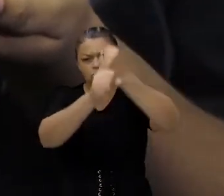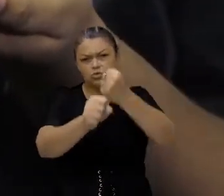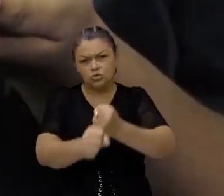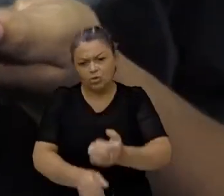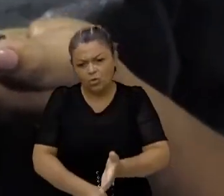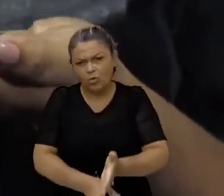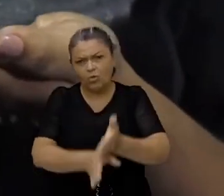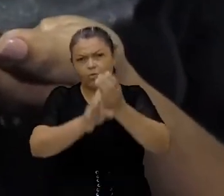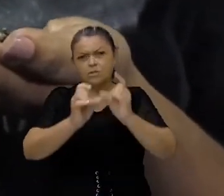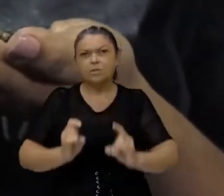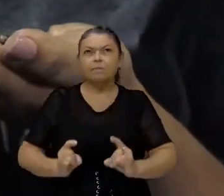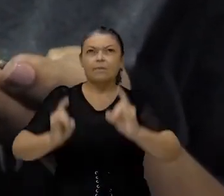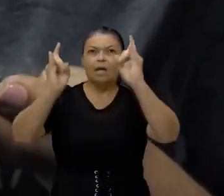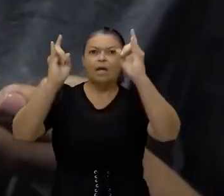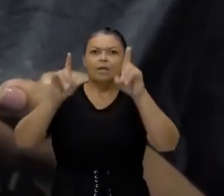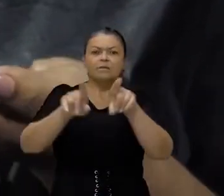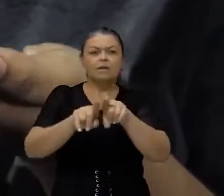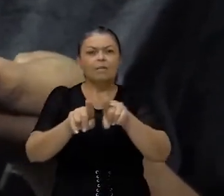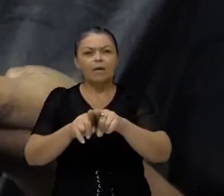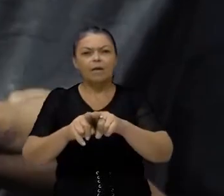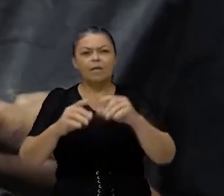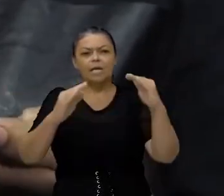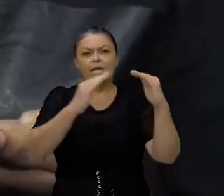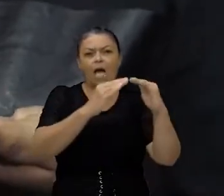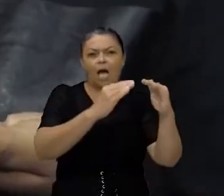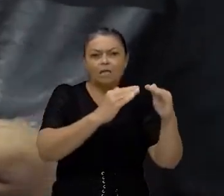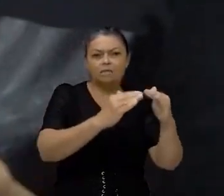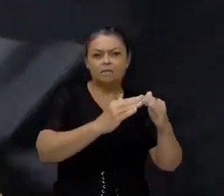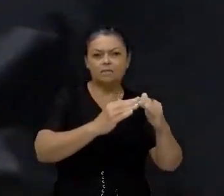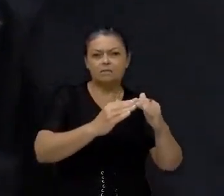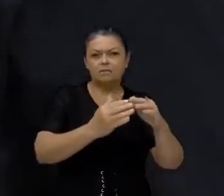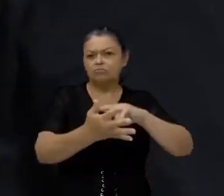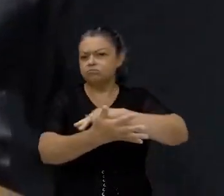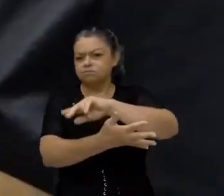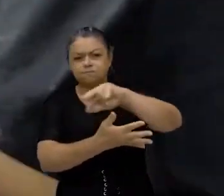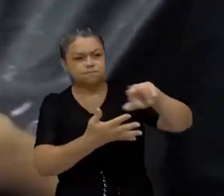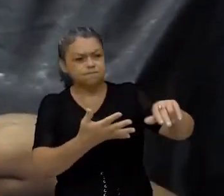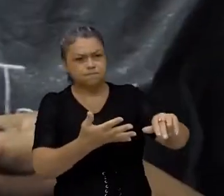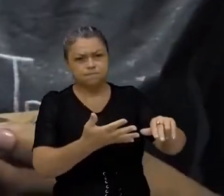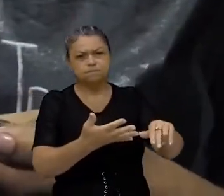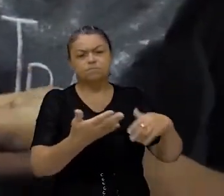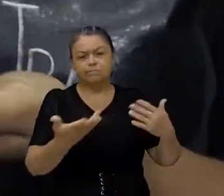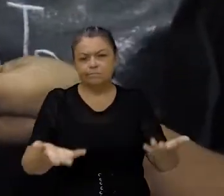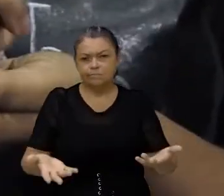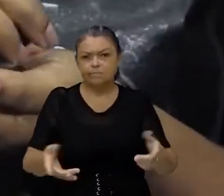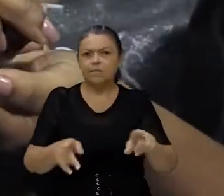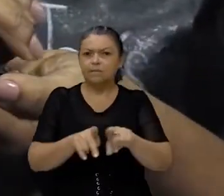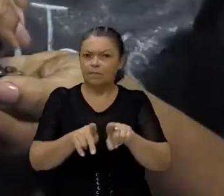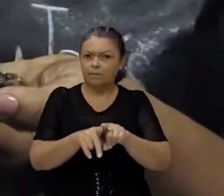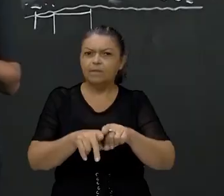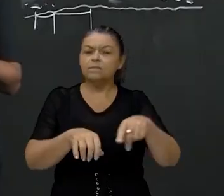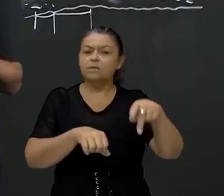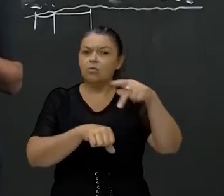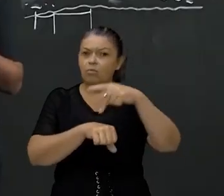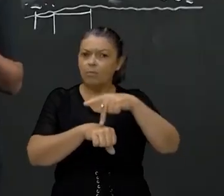você vê que tem umas mais escuras. São originadas da quebra mesmo do basalto, que aí já é uma rocha vulcânica. E outras, você vê que parece